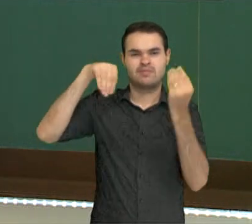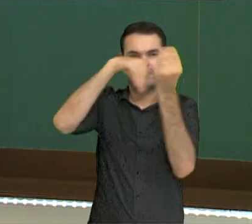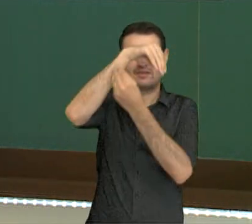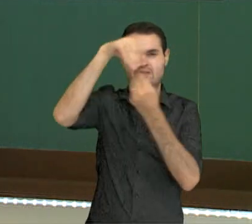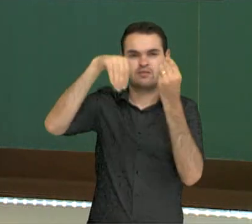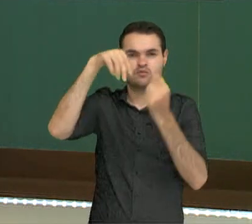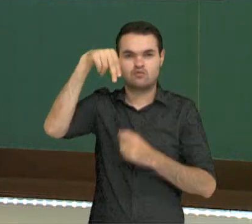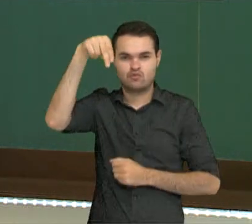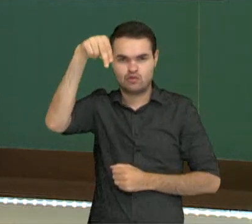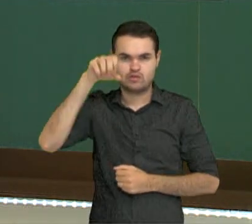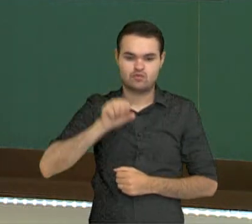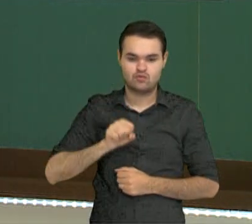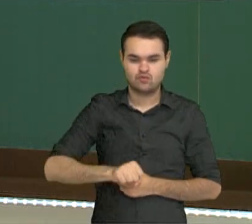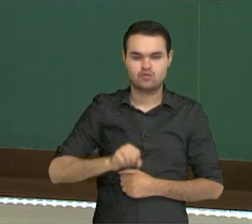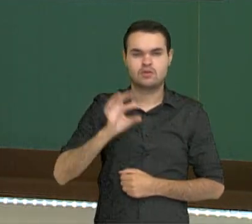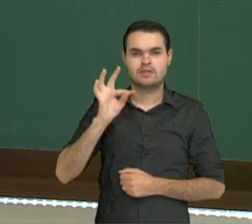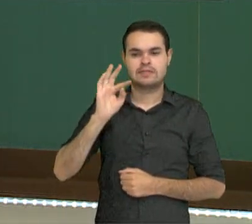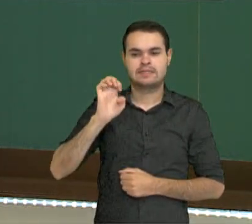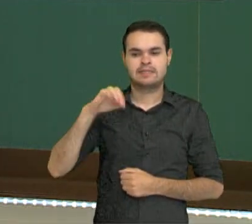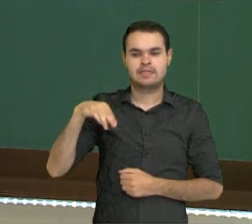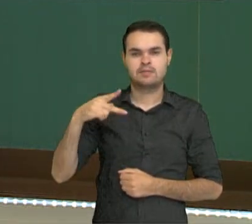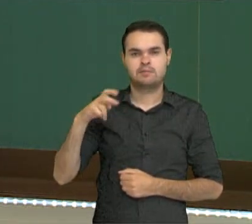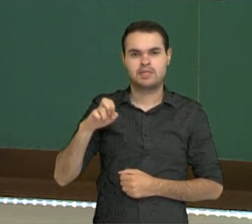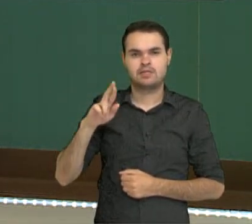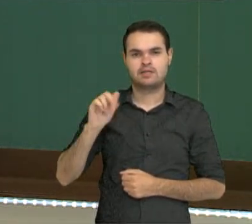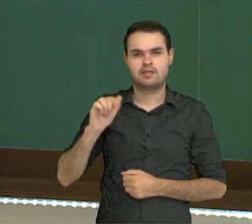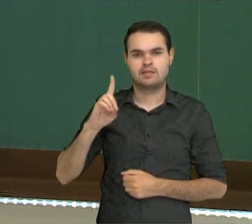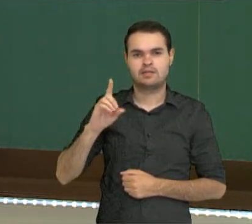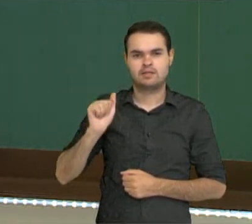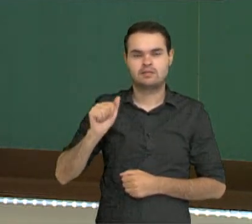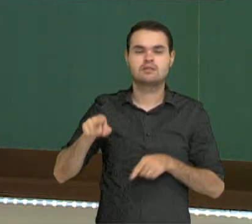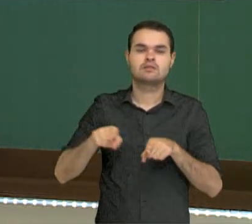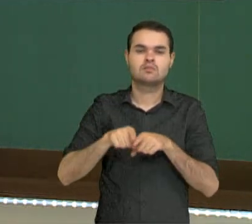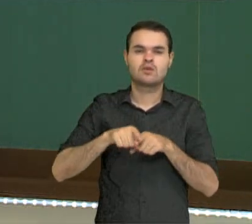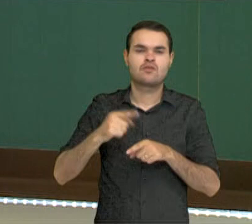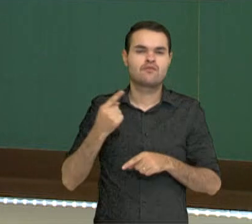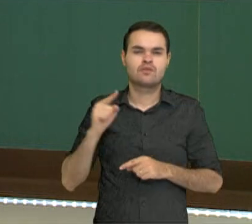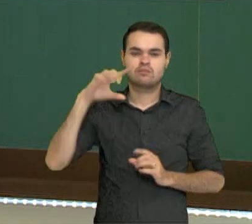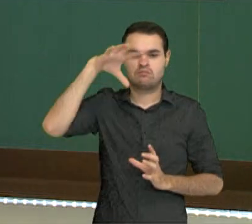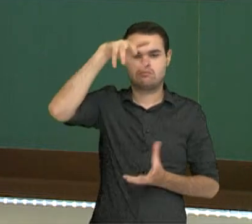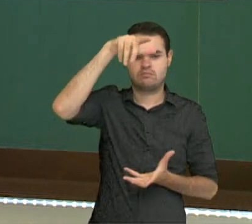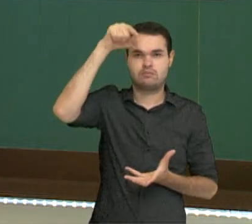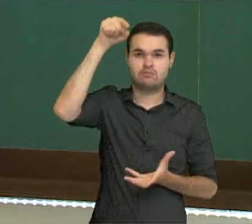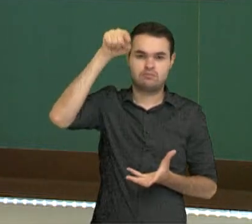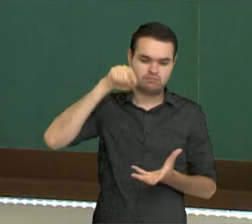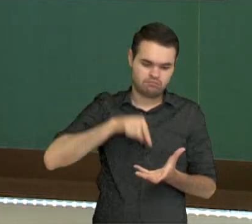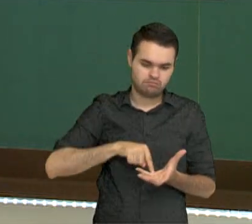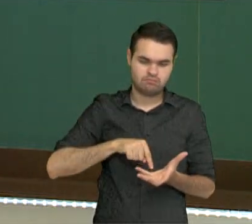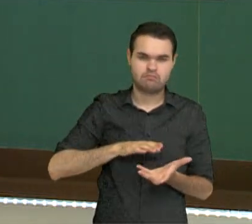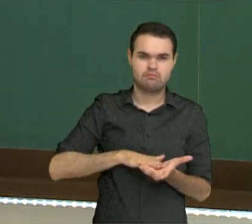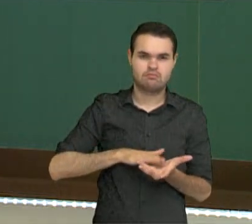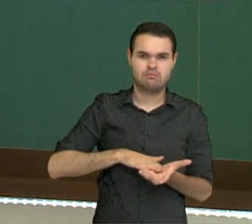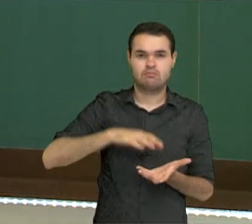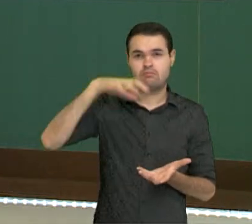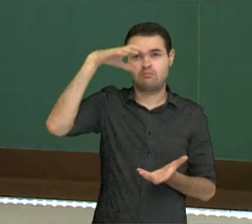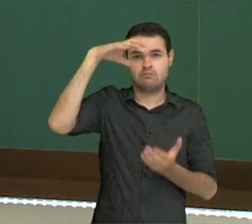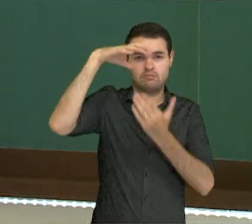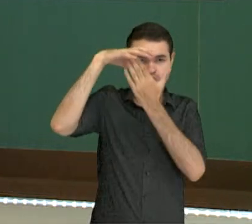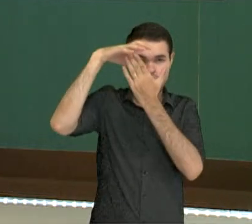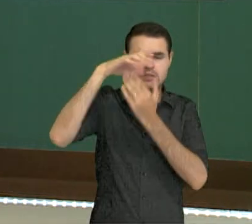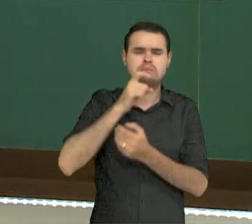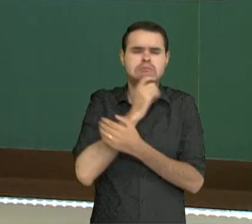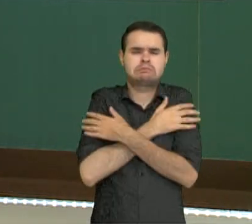do norte e zona temperada do sul. E aí as zonas polares, que são aquelas zonas, áreas do planeta mais